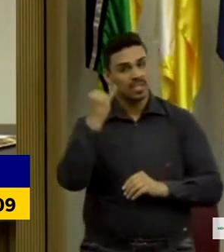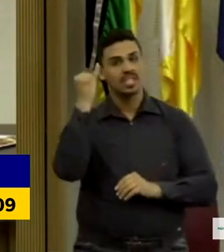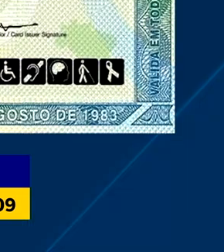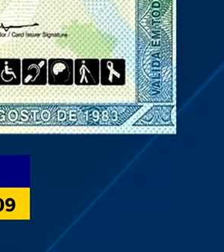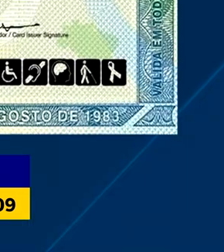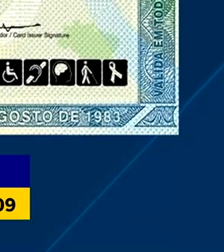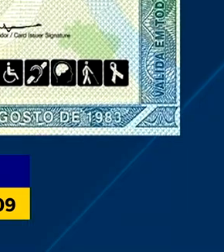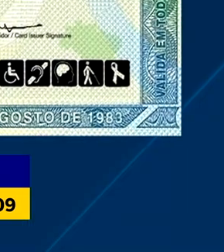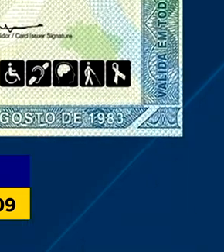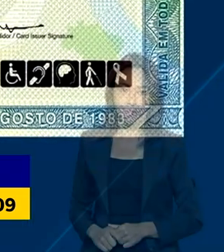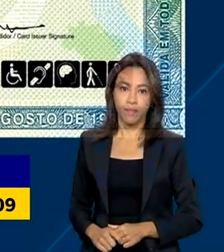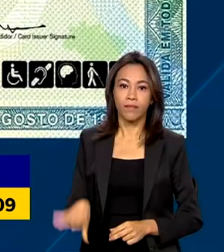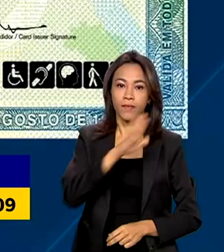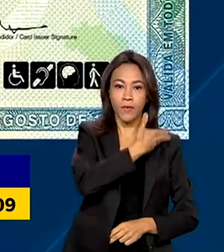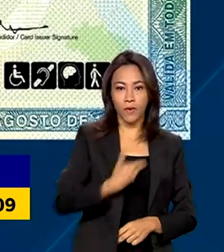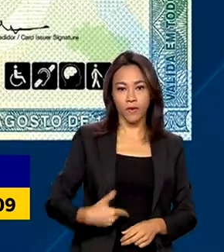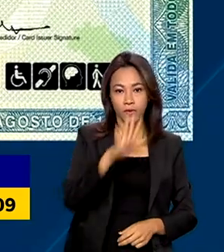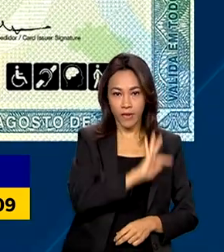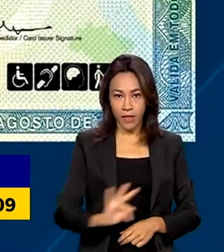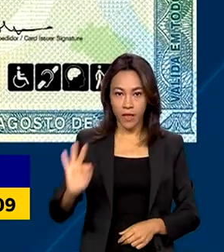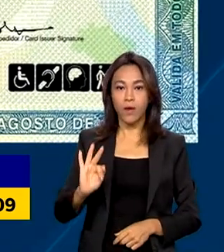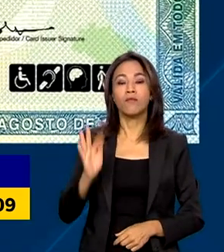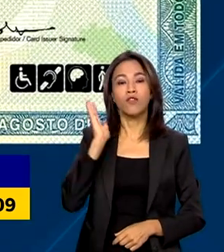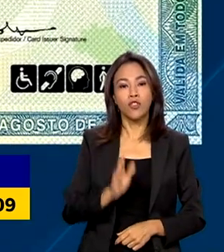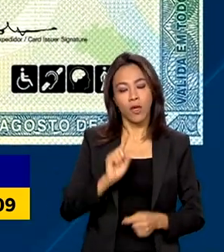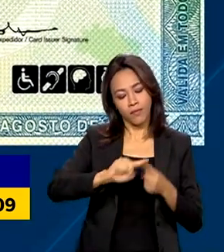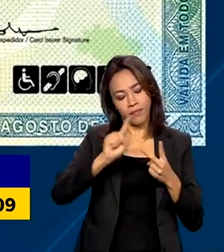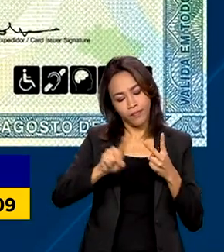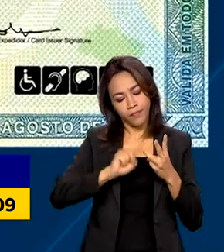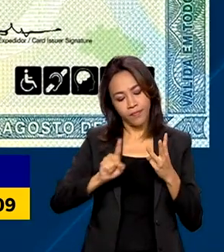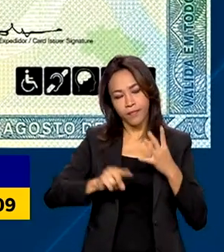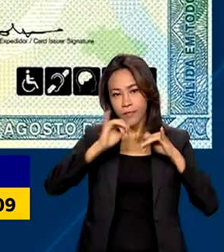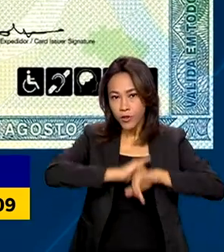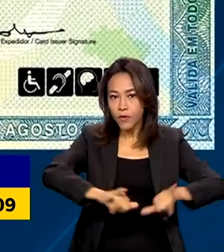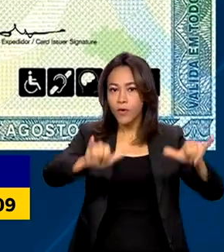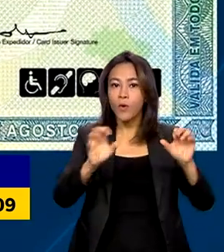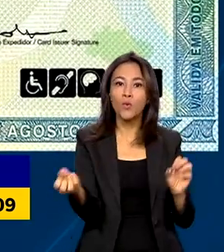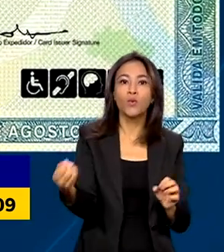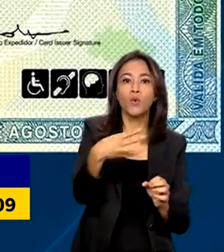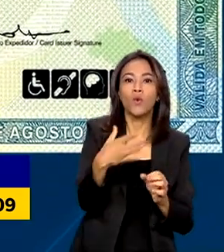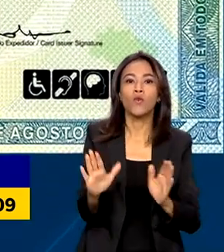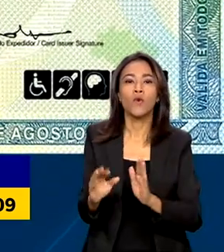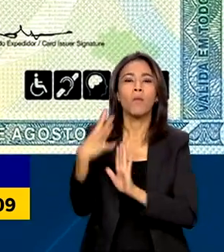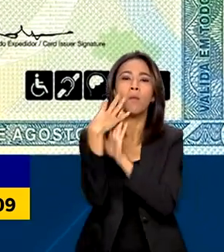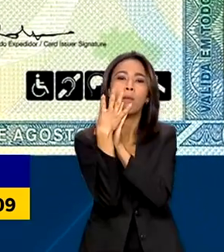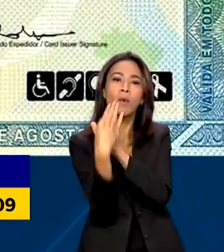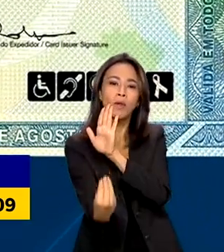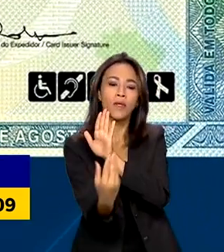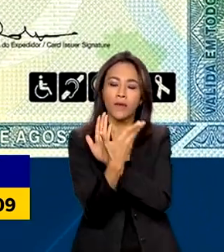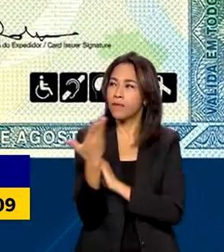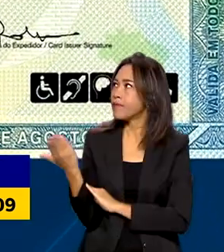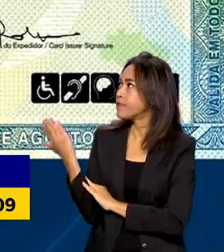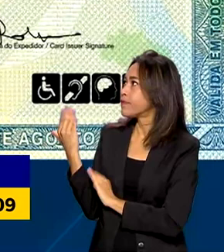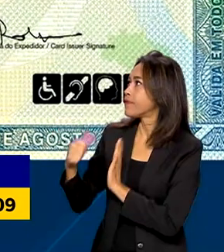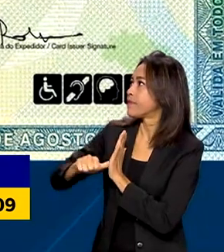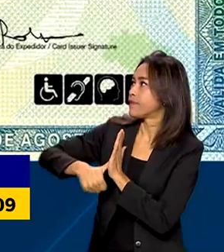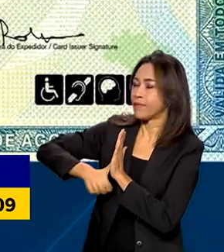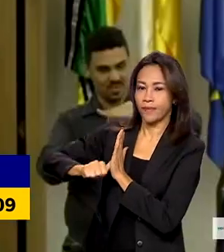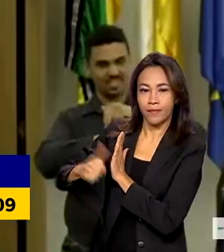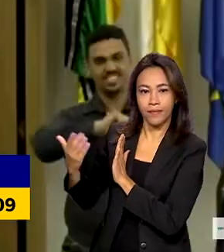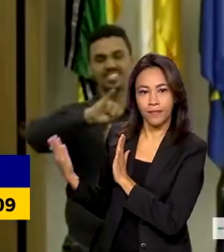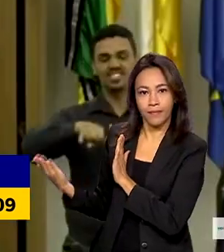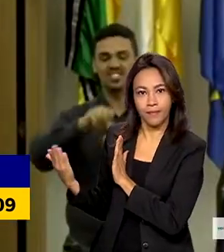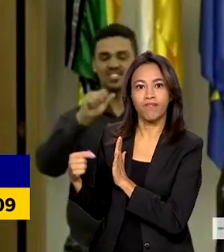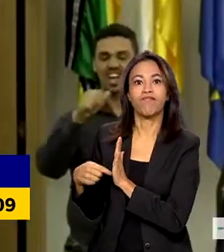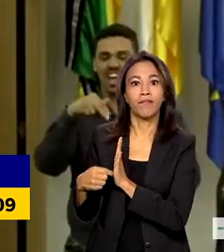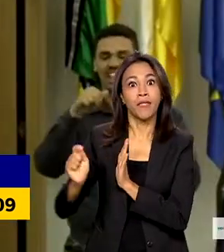acesso. O governo federal também lançou outras ações, como o novo formato da carteira de identidade, mais inclusivo,